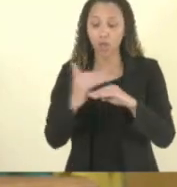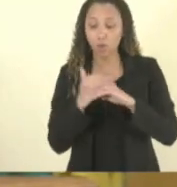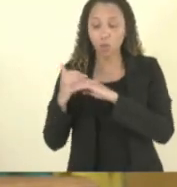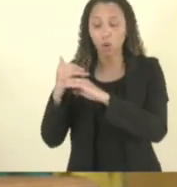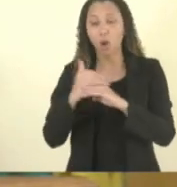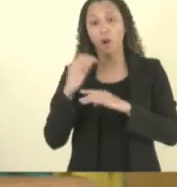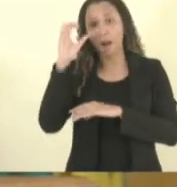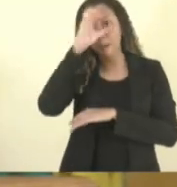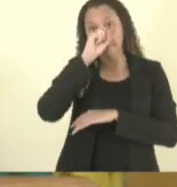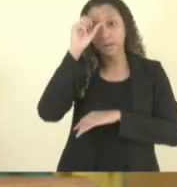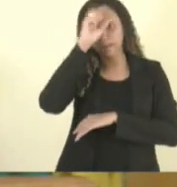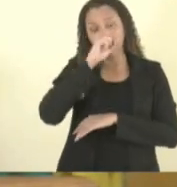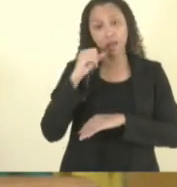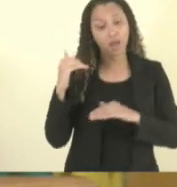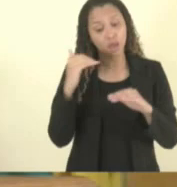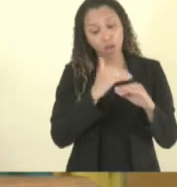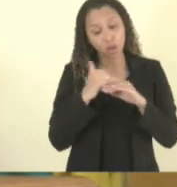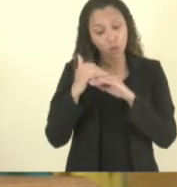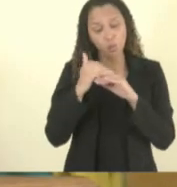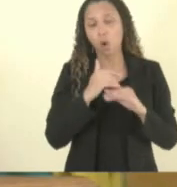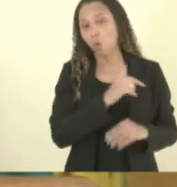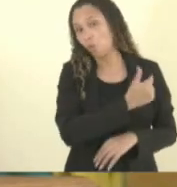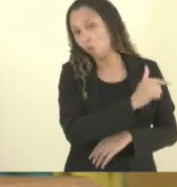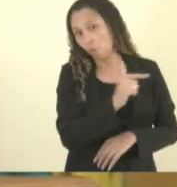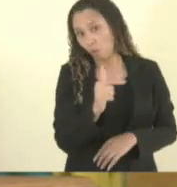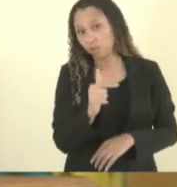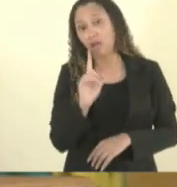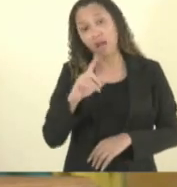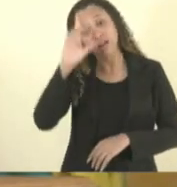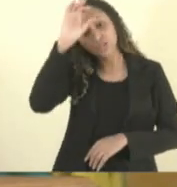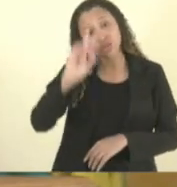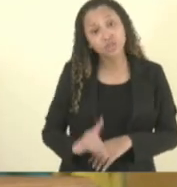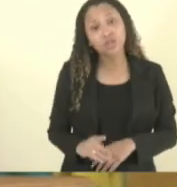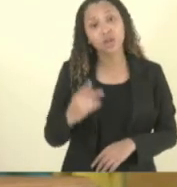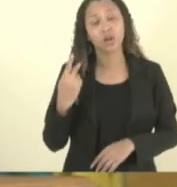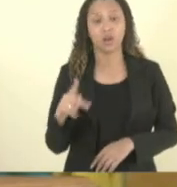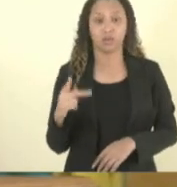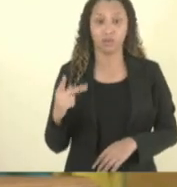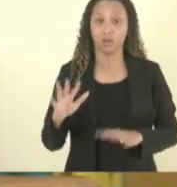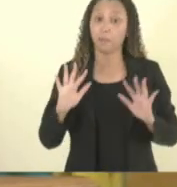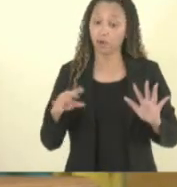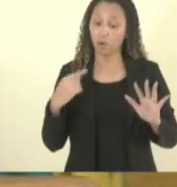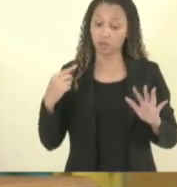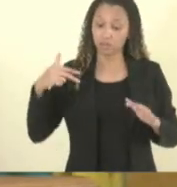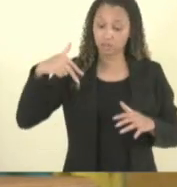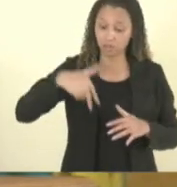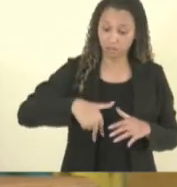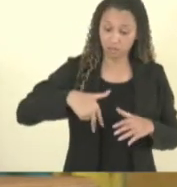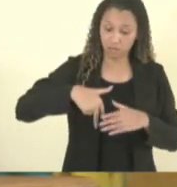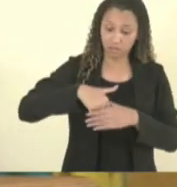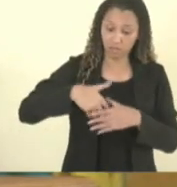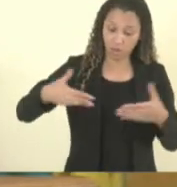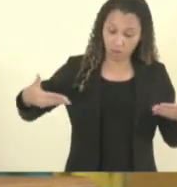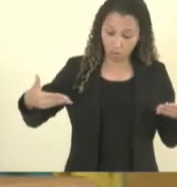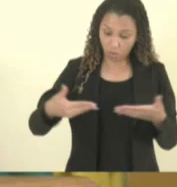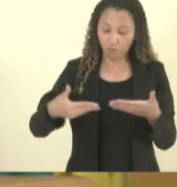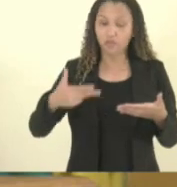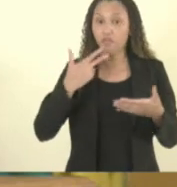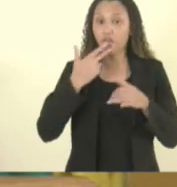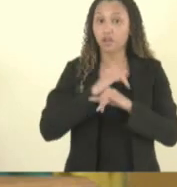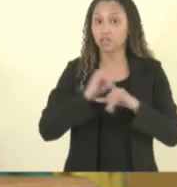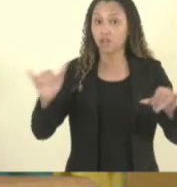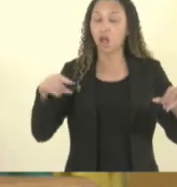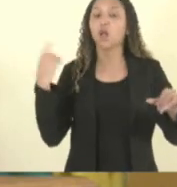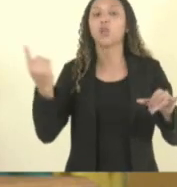temos ciência e consciência disso é direito mas a gente está aqui para dizer para vocês nós estamos